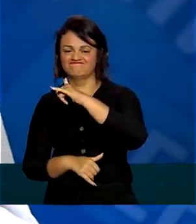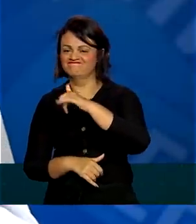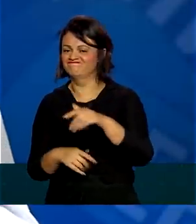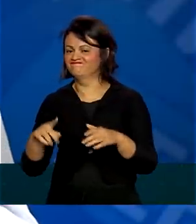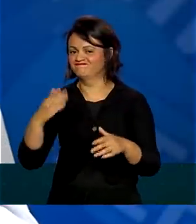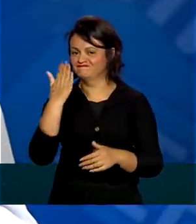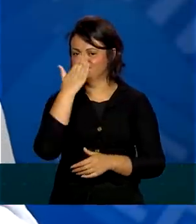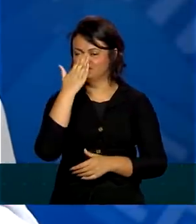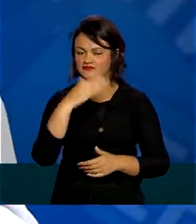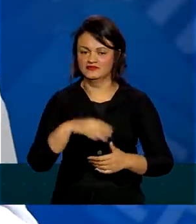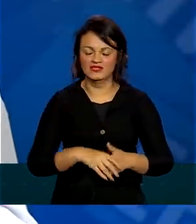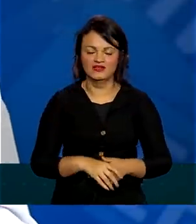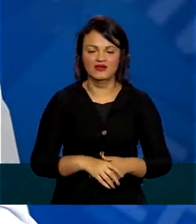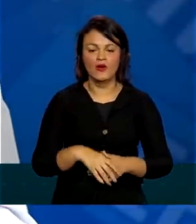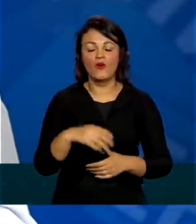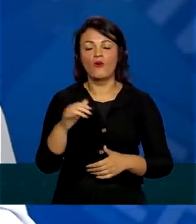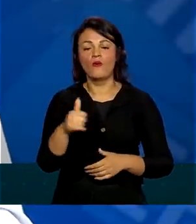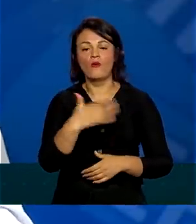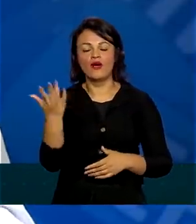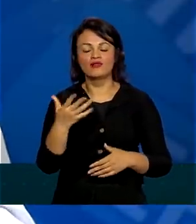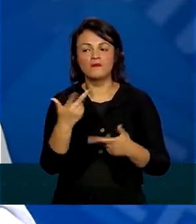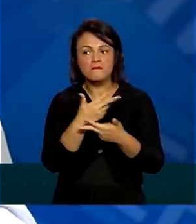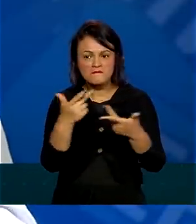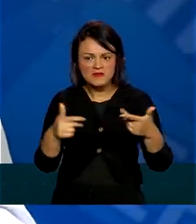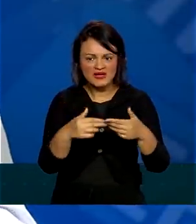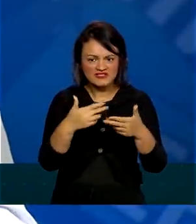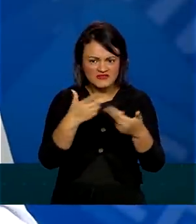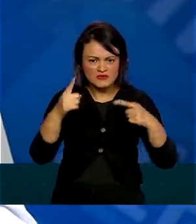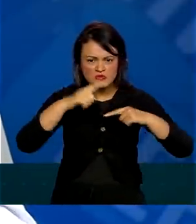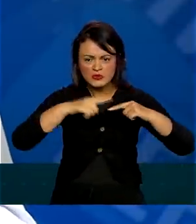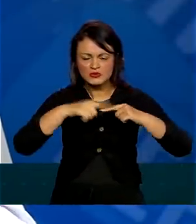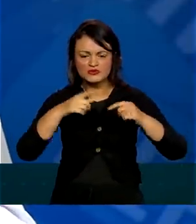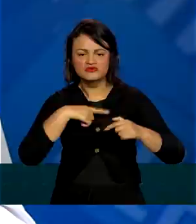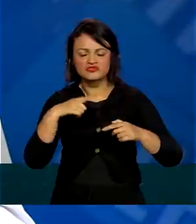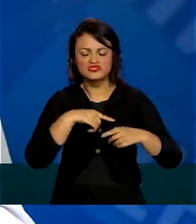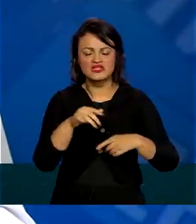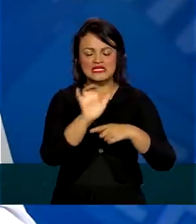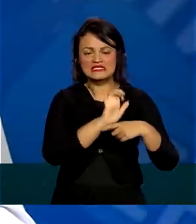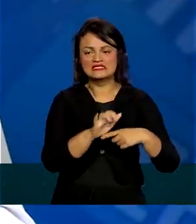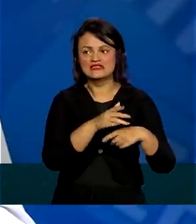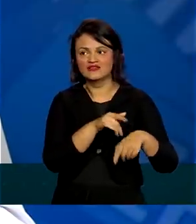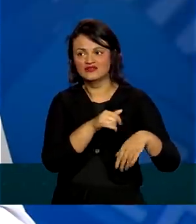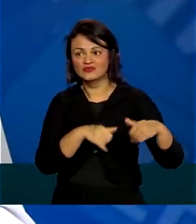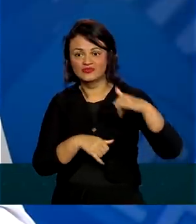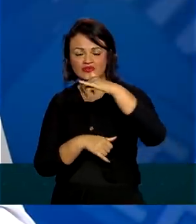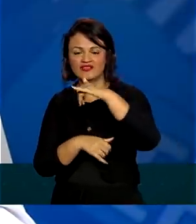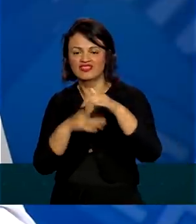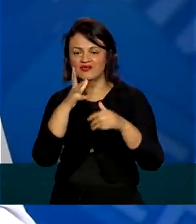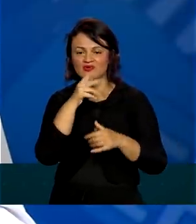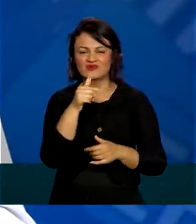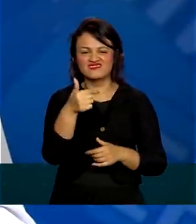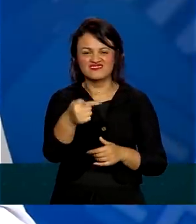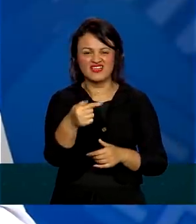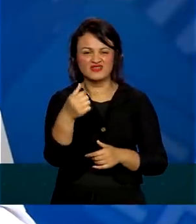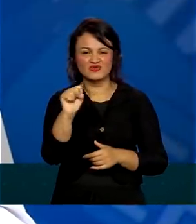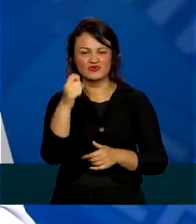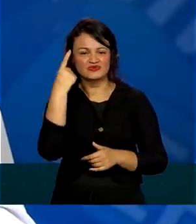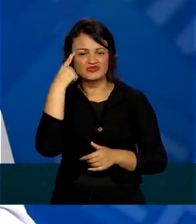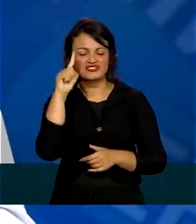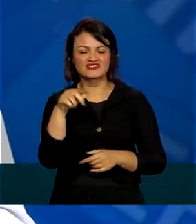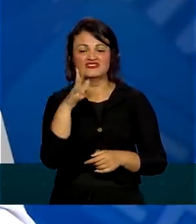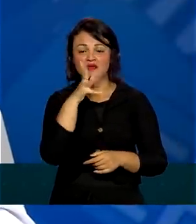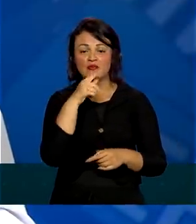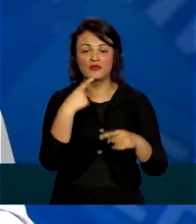remetemos quantidade maior de equipamentos, alguns estados levou sete a oito dias porque teve que ir de